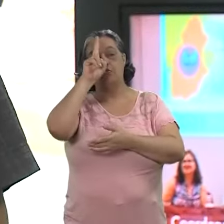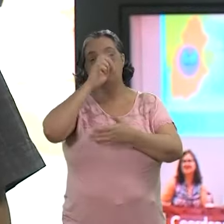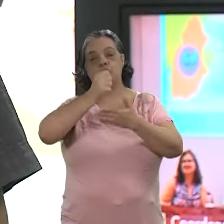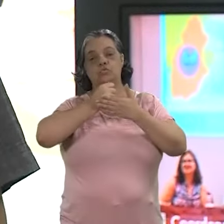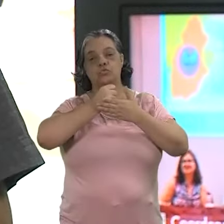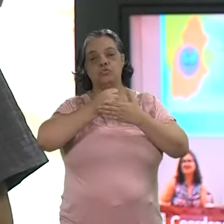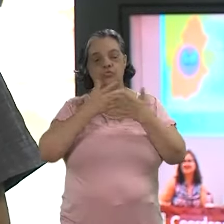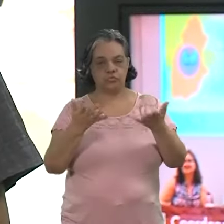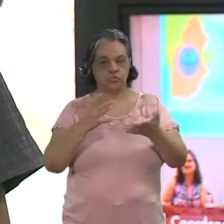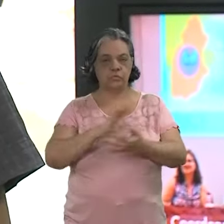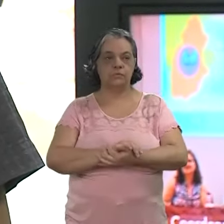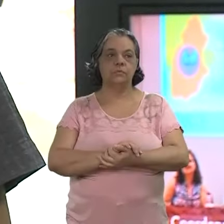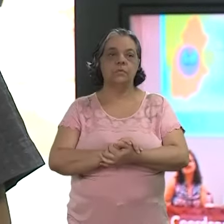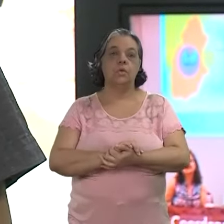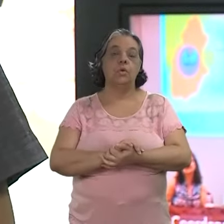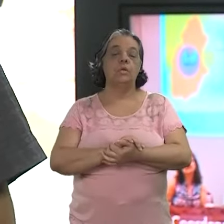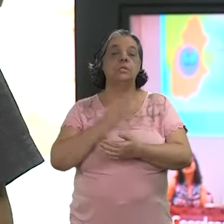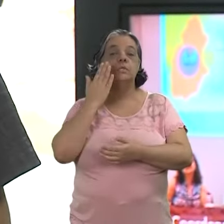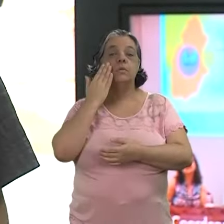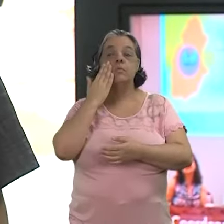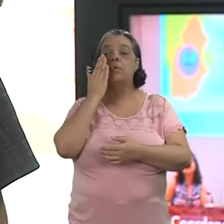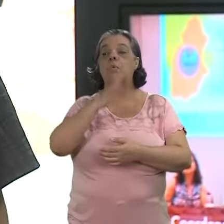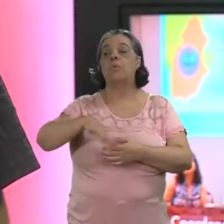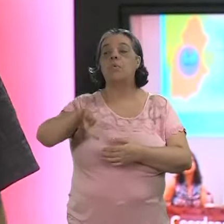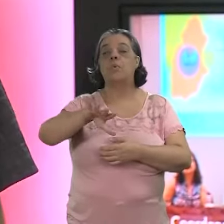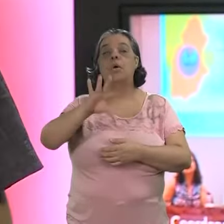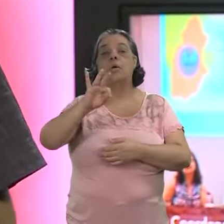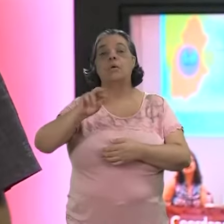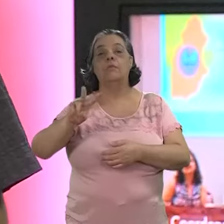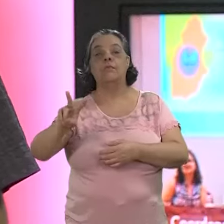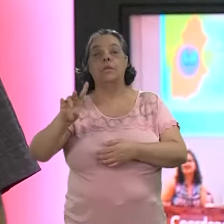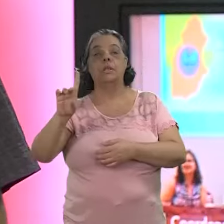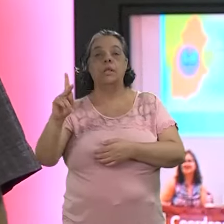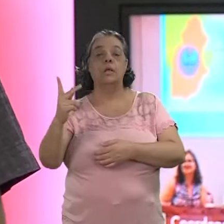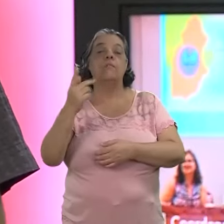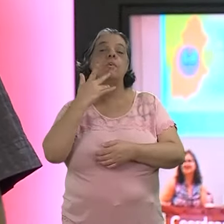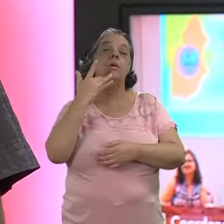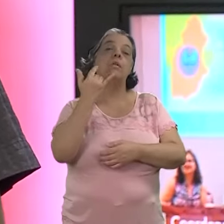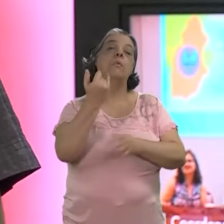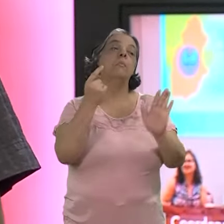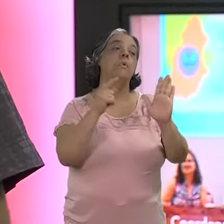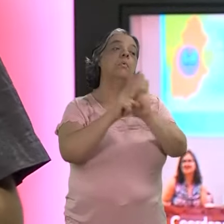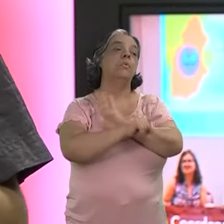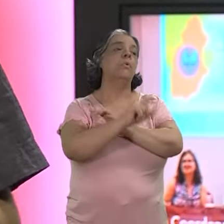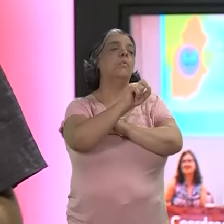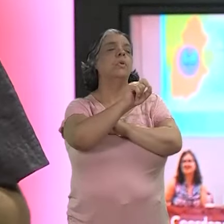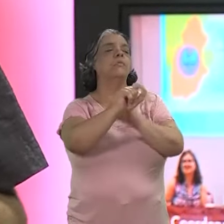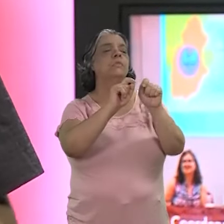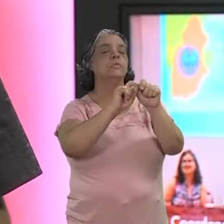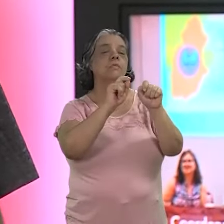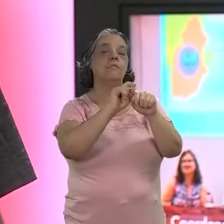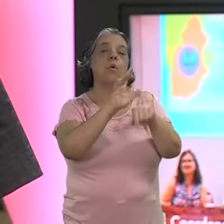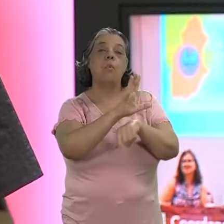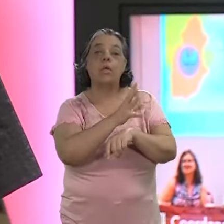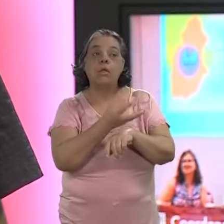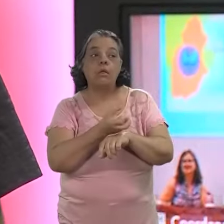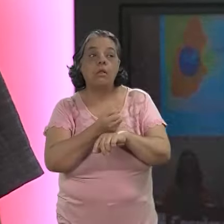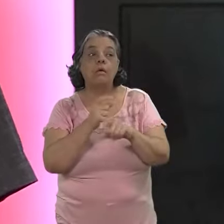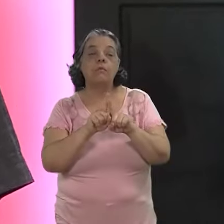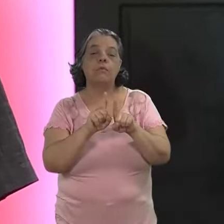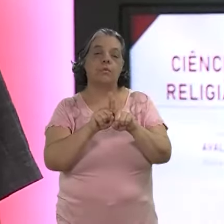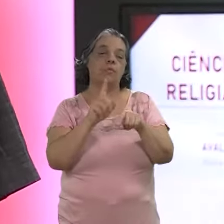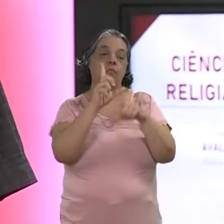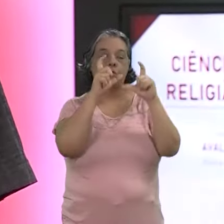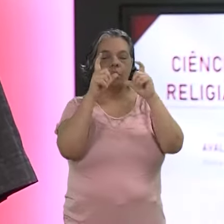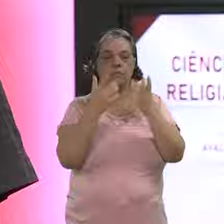ajudando a lembrar os momentos vividos. Considerando esse cenário, TVDH foi às ruas perguntar o que você faz com que grava e